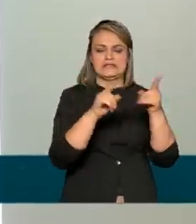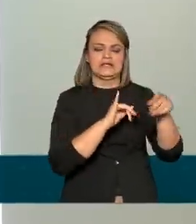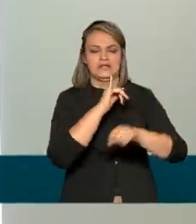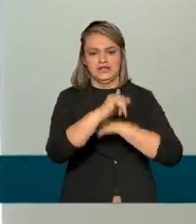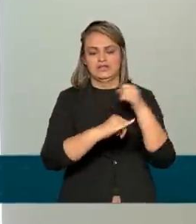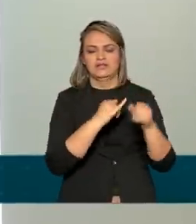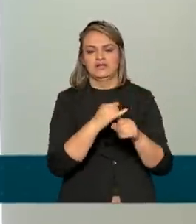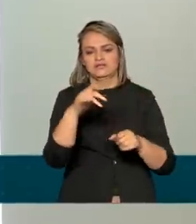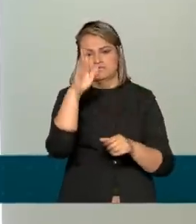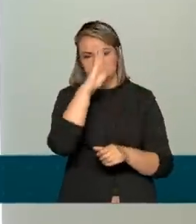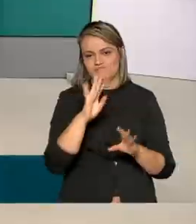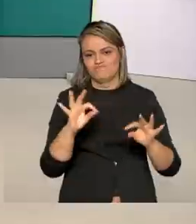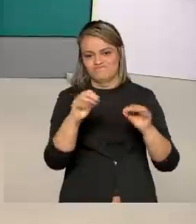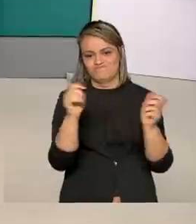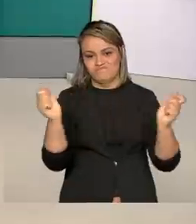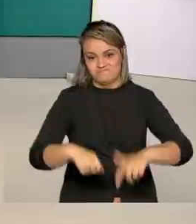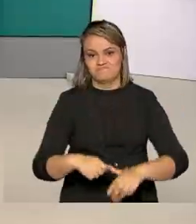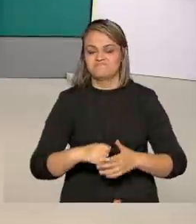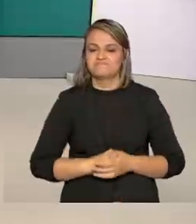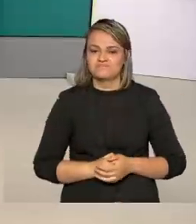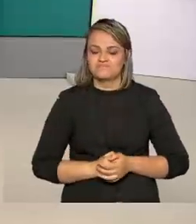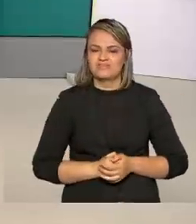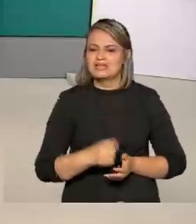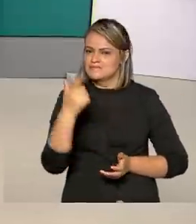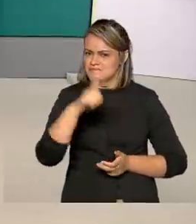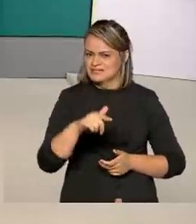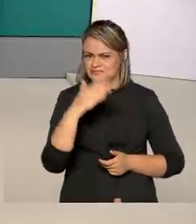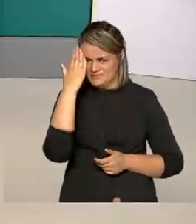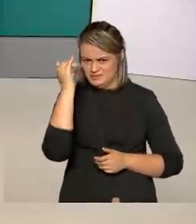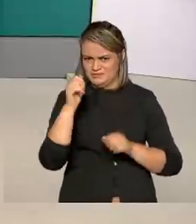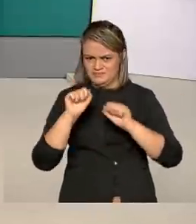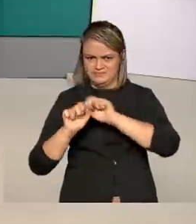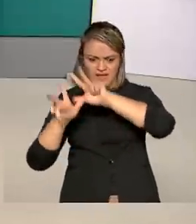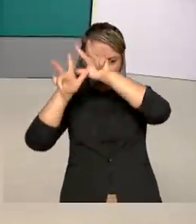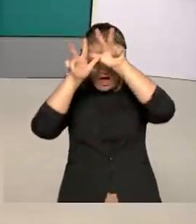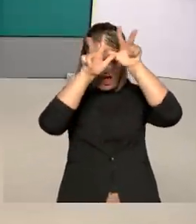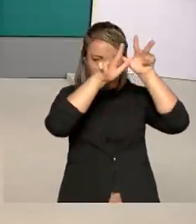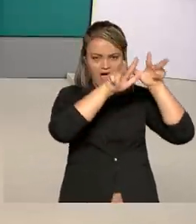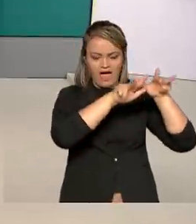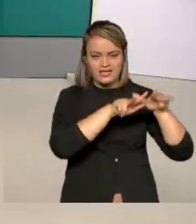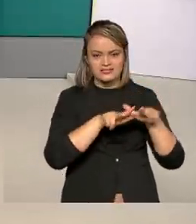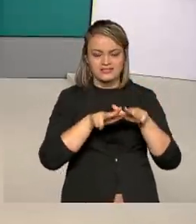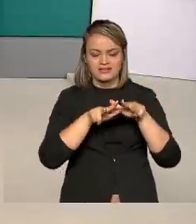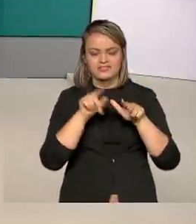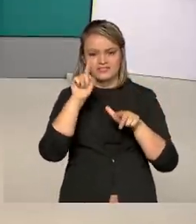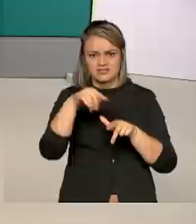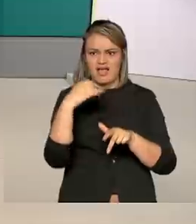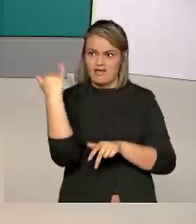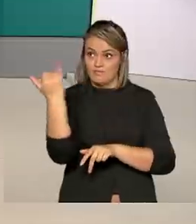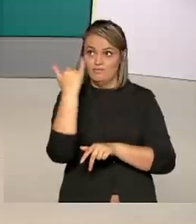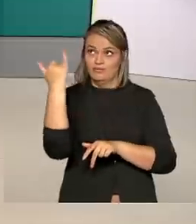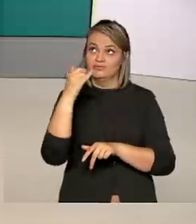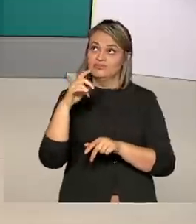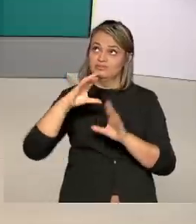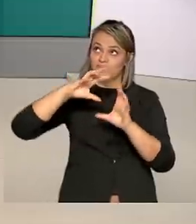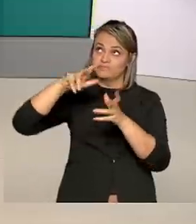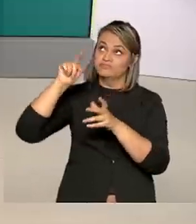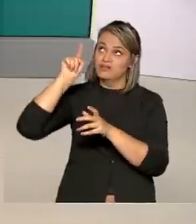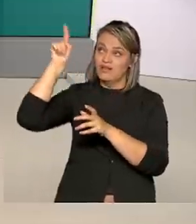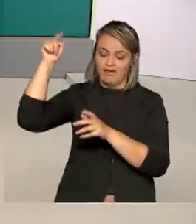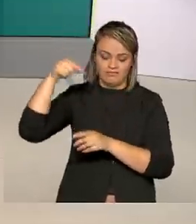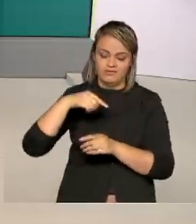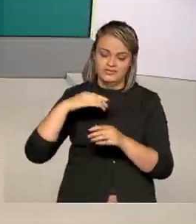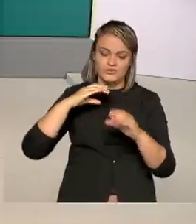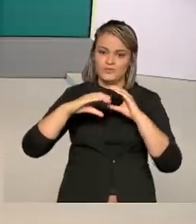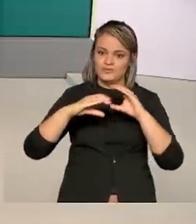internet no Brasil. E você sabia que os satélites que estão no espaço são fundamentais para a gente conseguir se comunicar